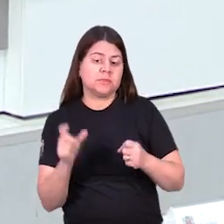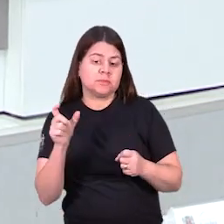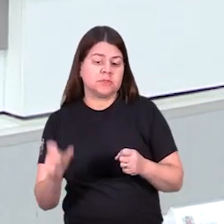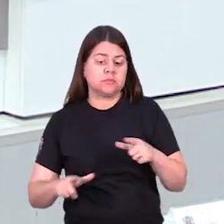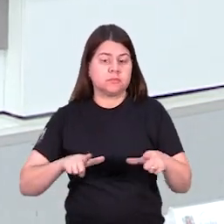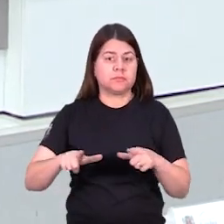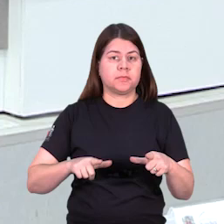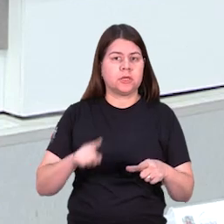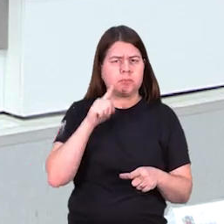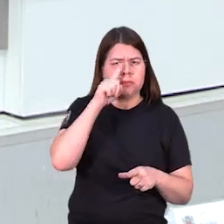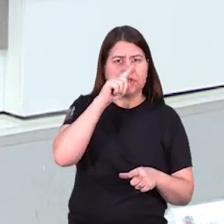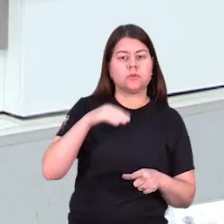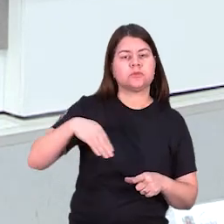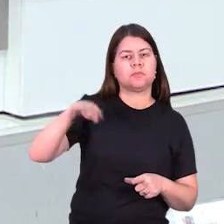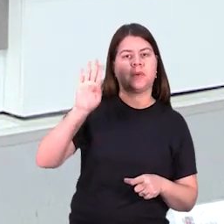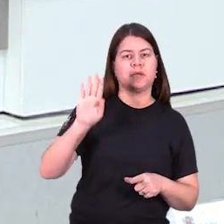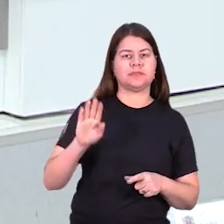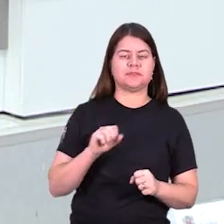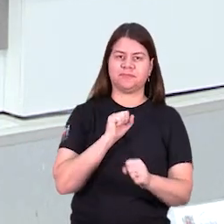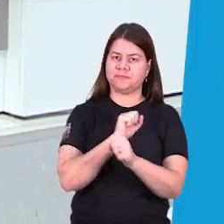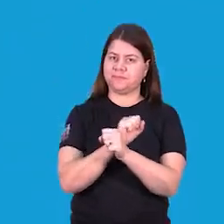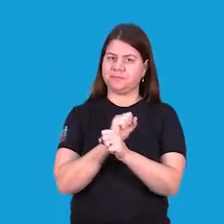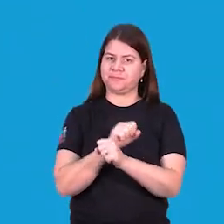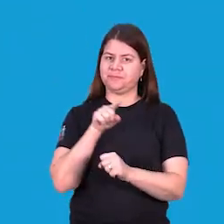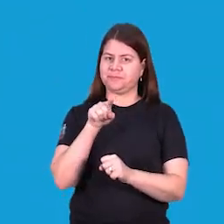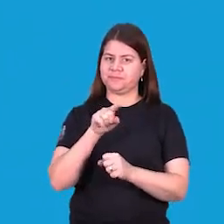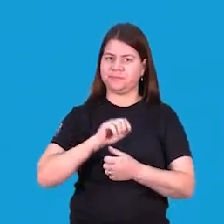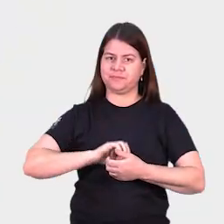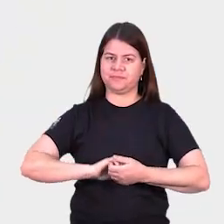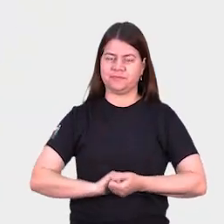Eu conto com a sua presença, até logo!